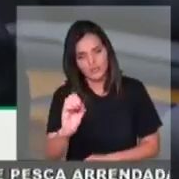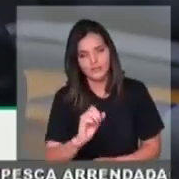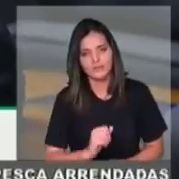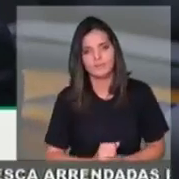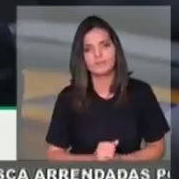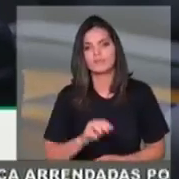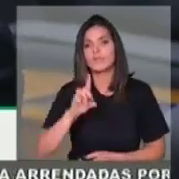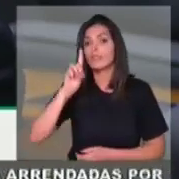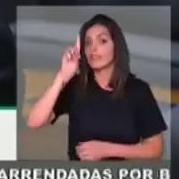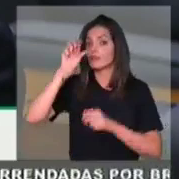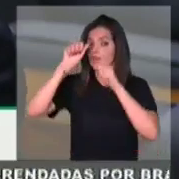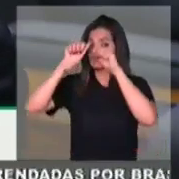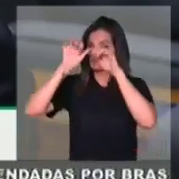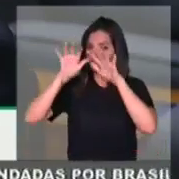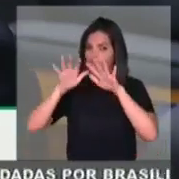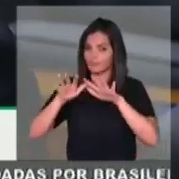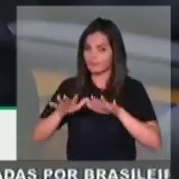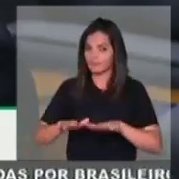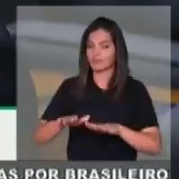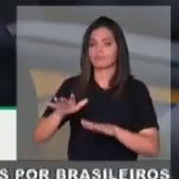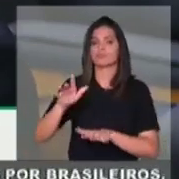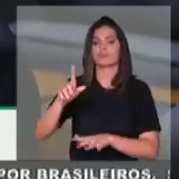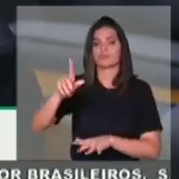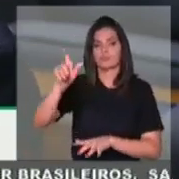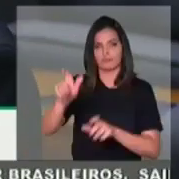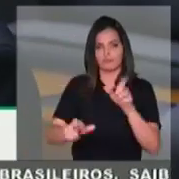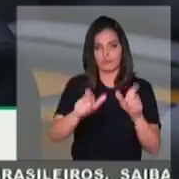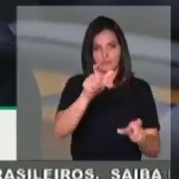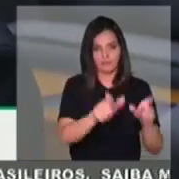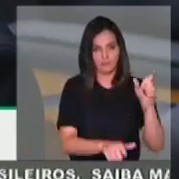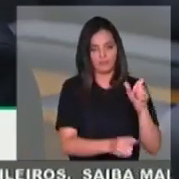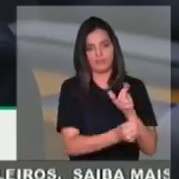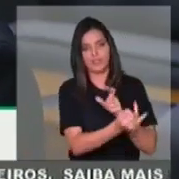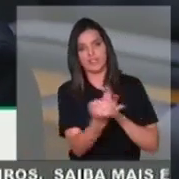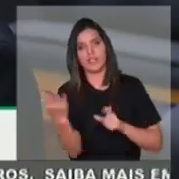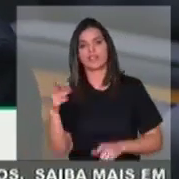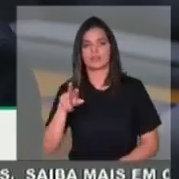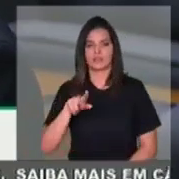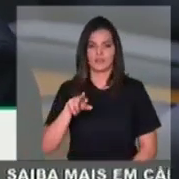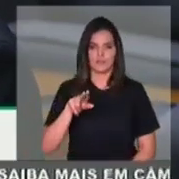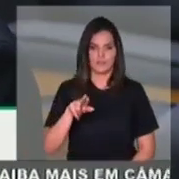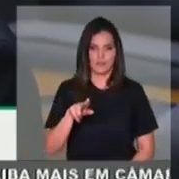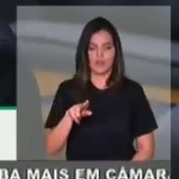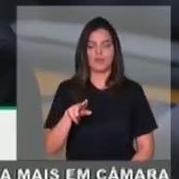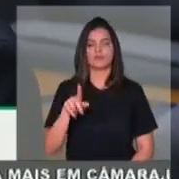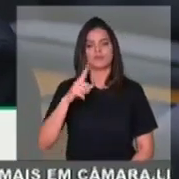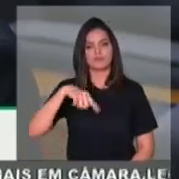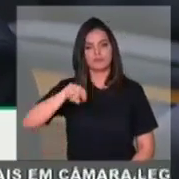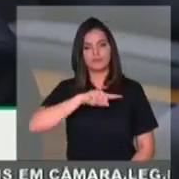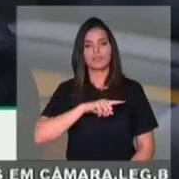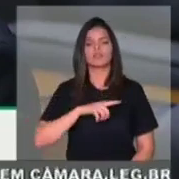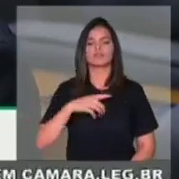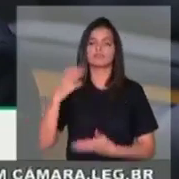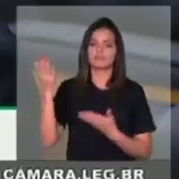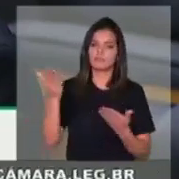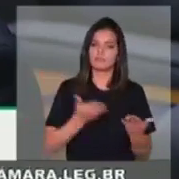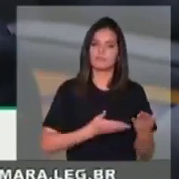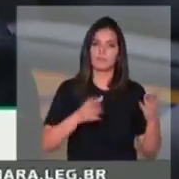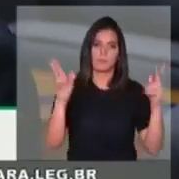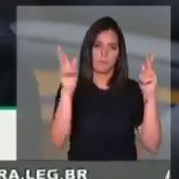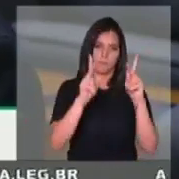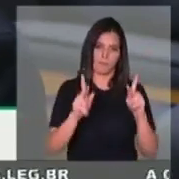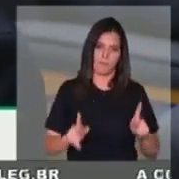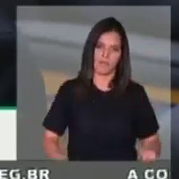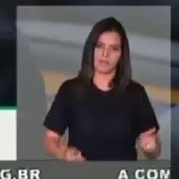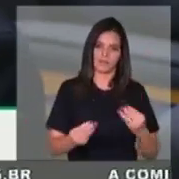Que Deus possa continuar abençoando aqueles milhares de irmãos que abençoadamente têm trazido a paz para